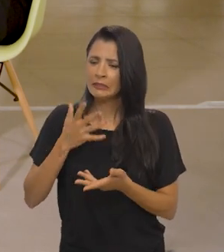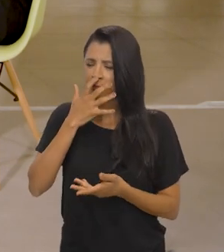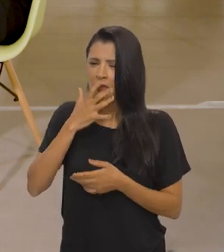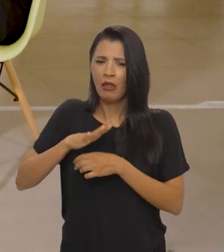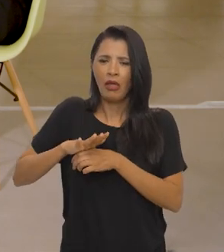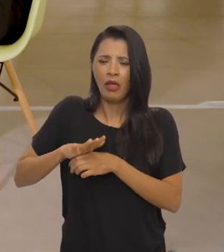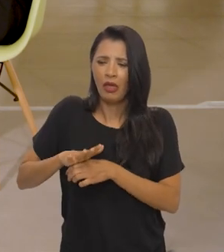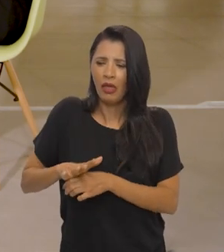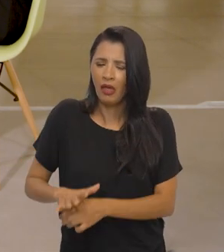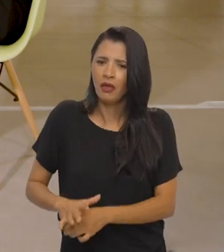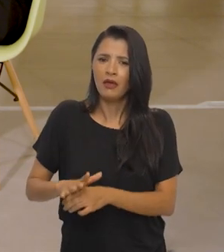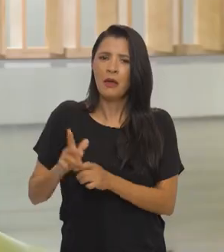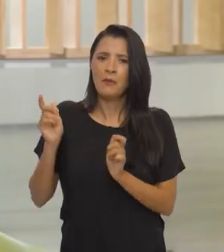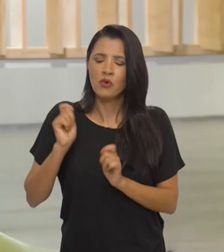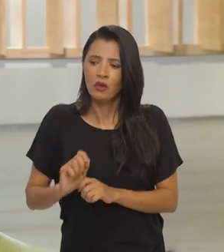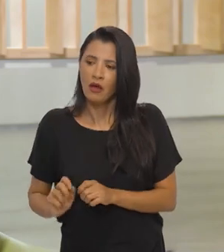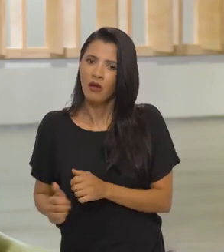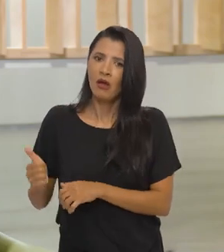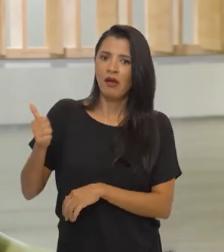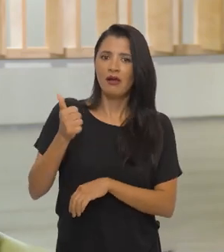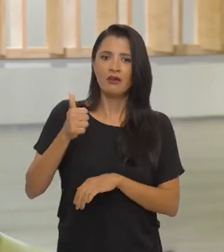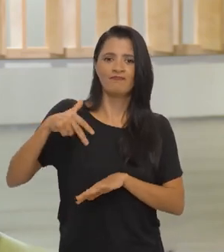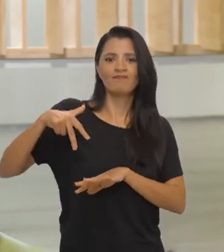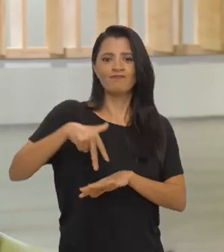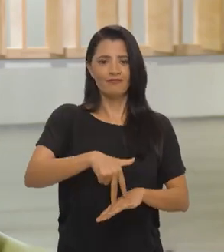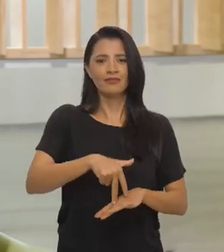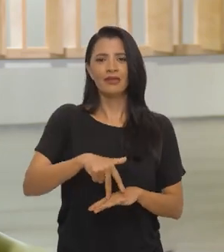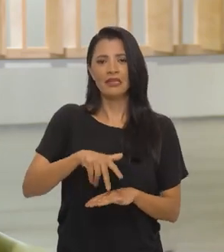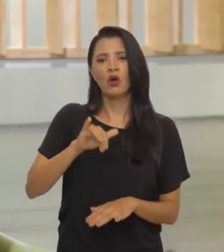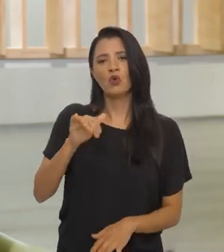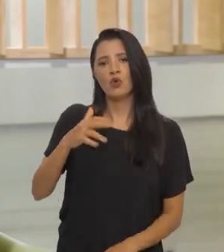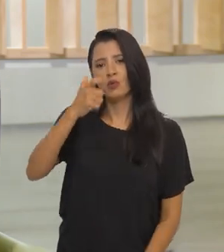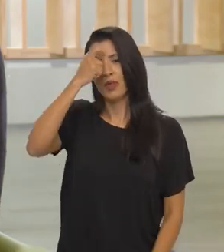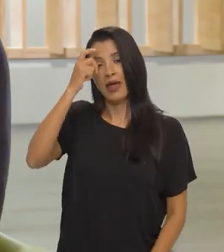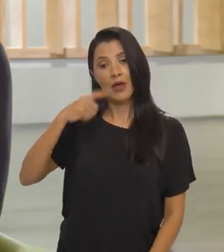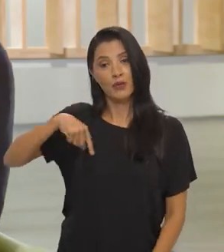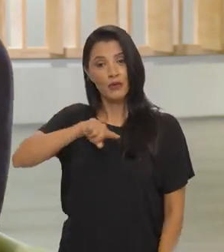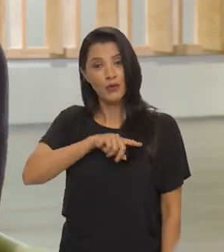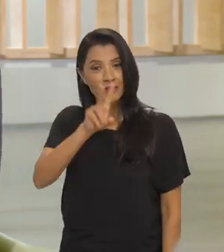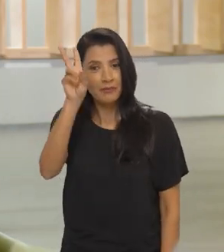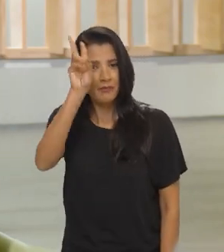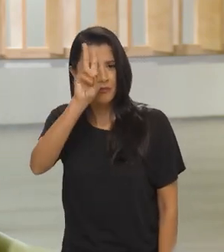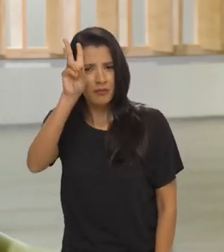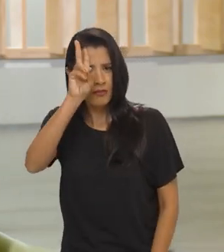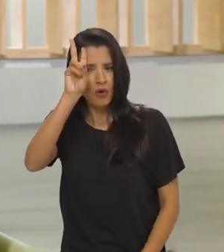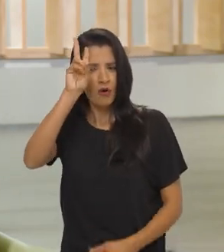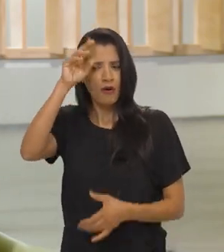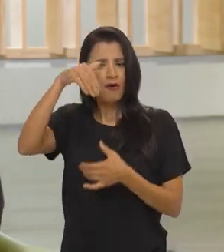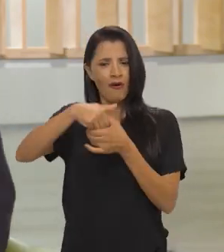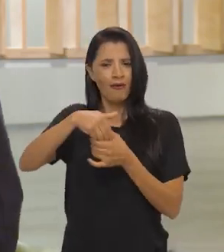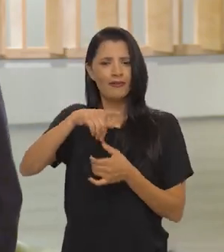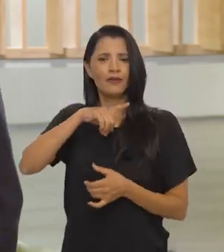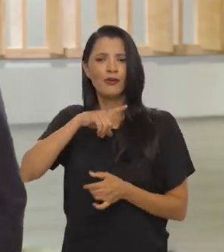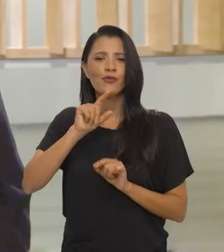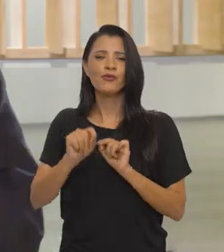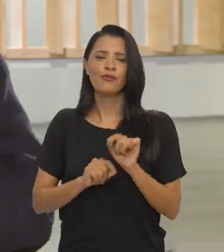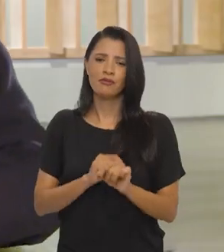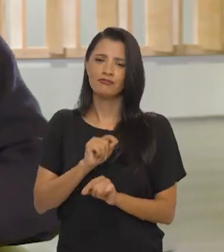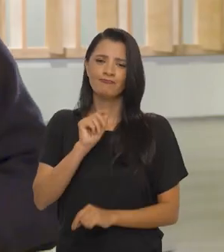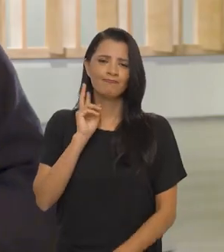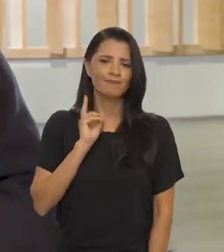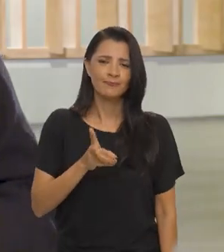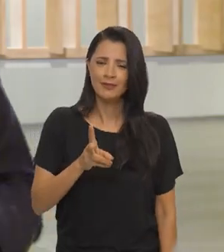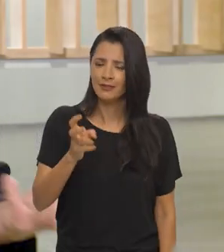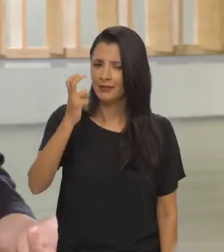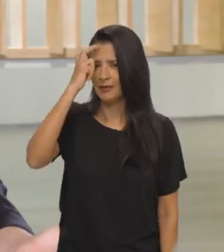sistematicamente vilipendiados, subalternizados, puderam se afirmar. Então, no inconsciente coletivo, na nossa memória coletiva, a cultura,